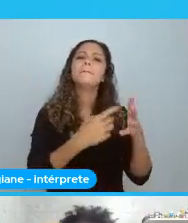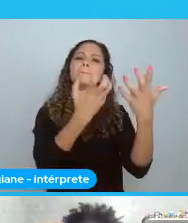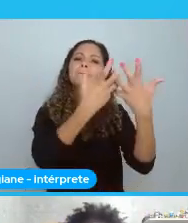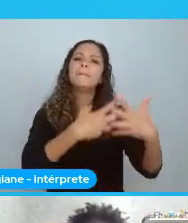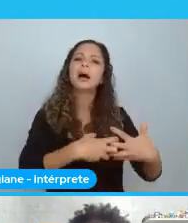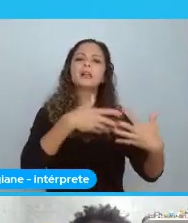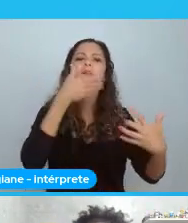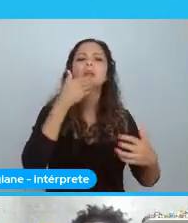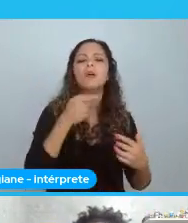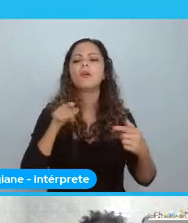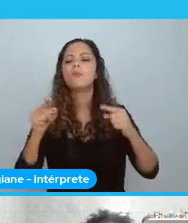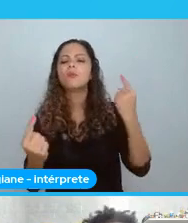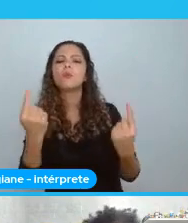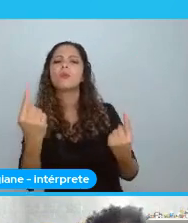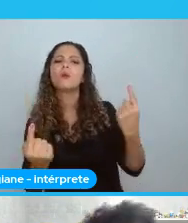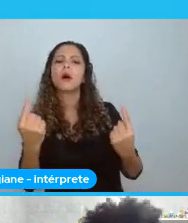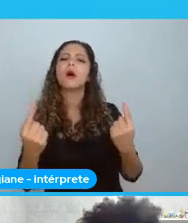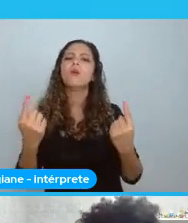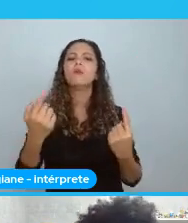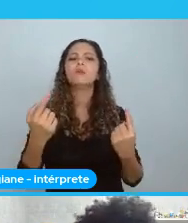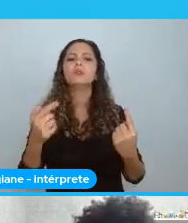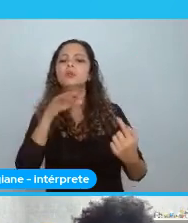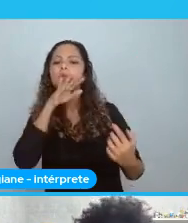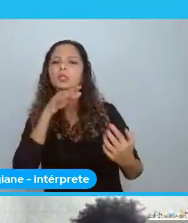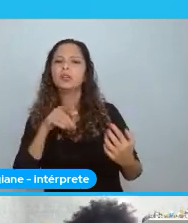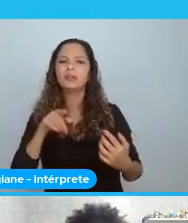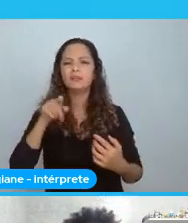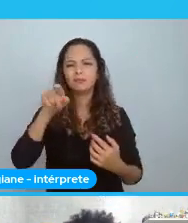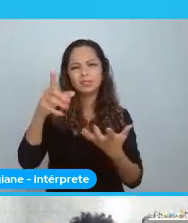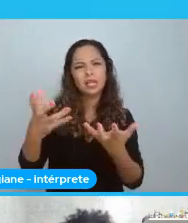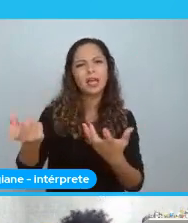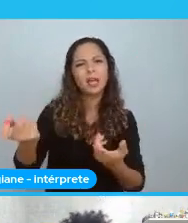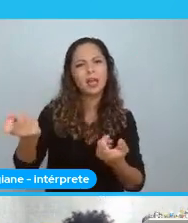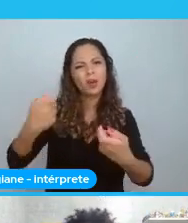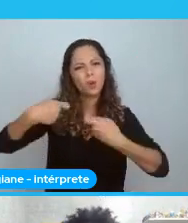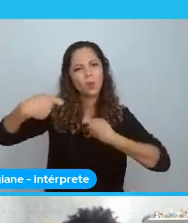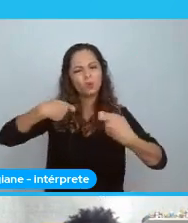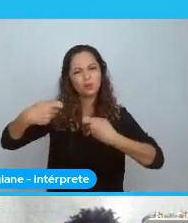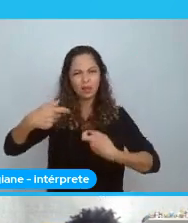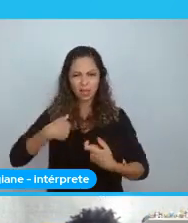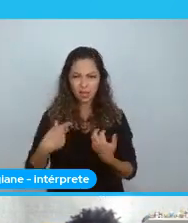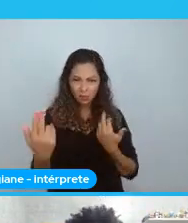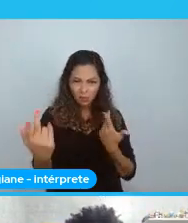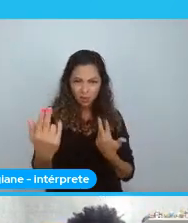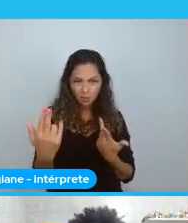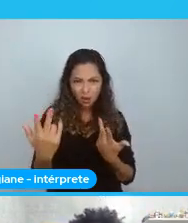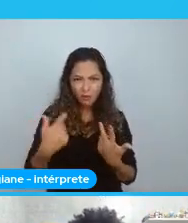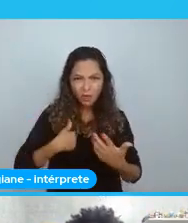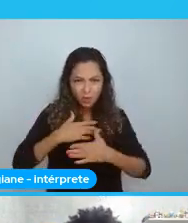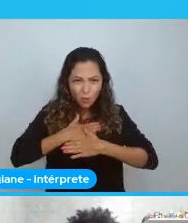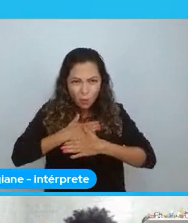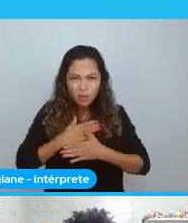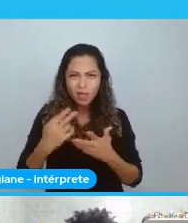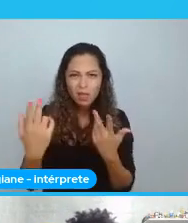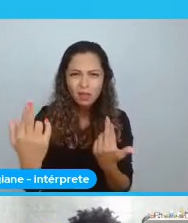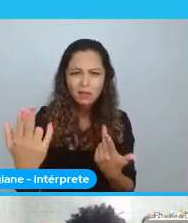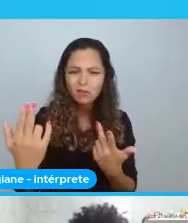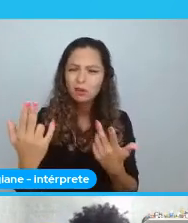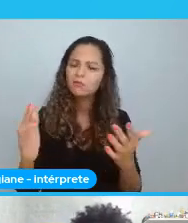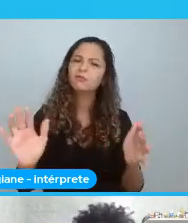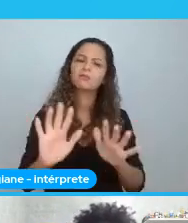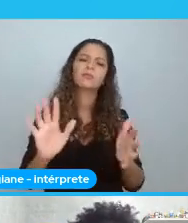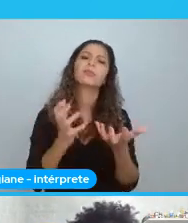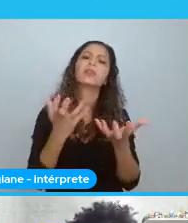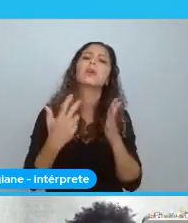X coisas. E aí. Eu tenho que gostar. Daquilo que você acha. Que eu tenho que gostar. E aí. Eu estou realmente. Trazendo. Para. Para a gente ver. O quanto isso ainda. É